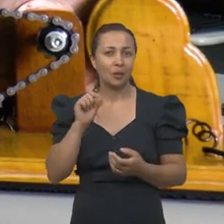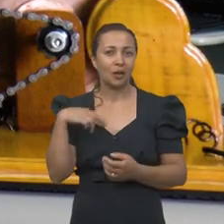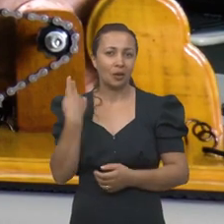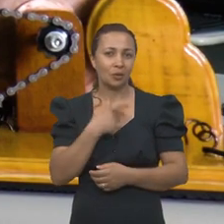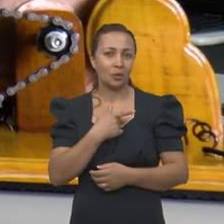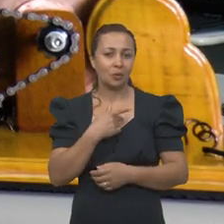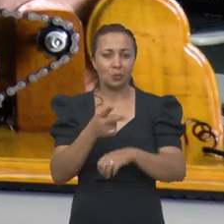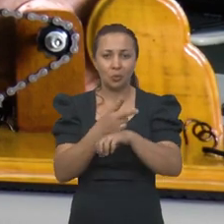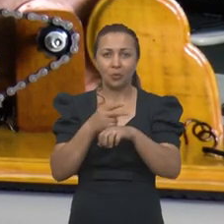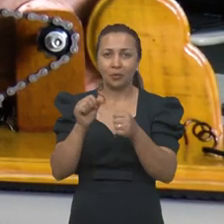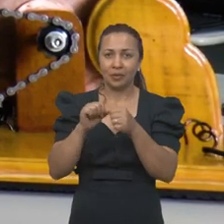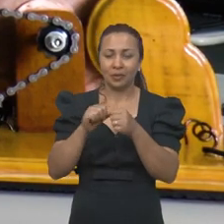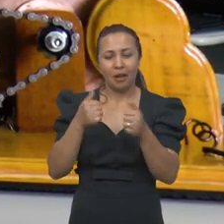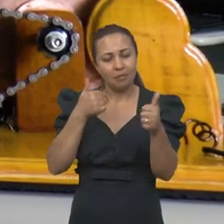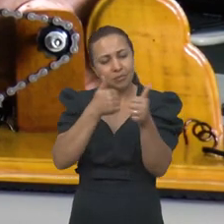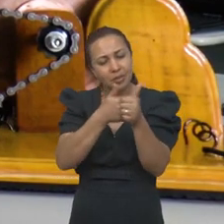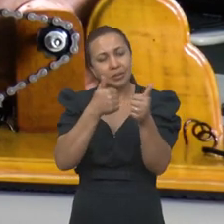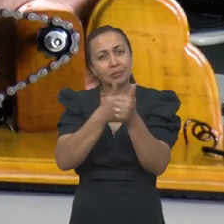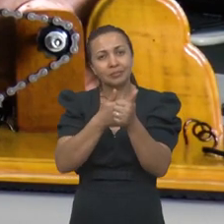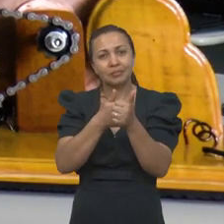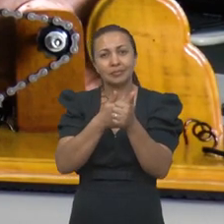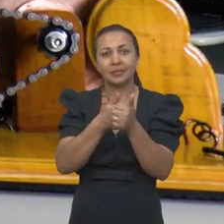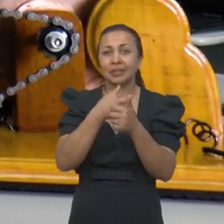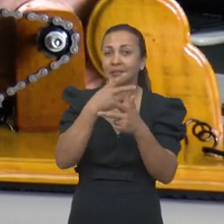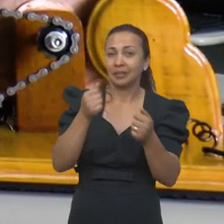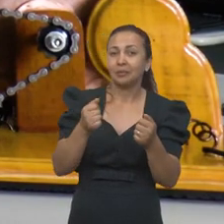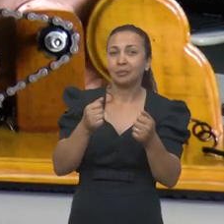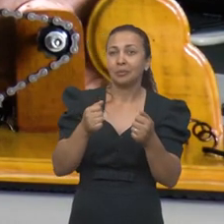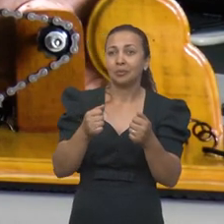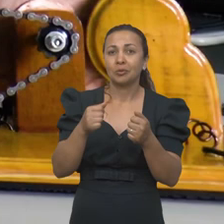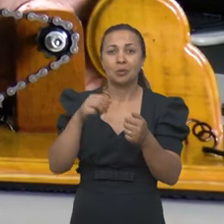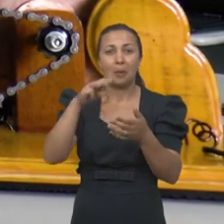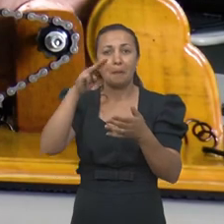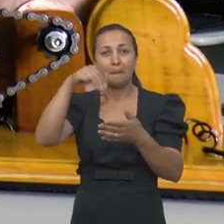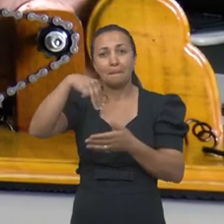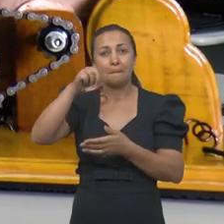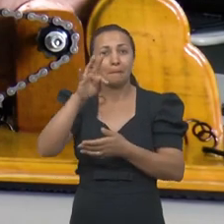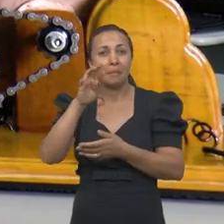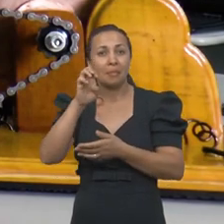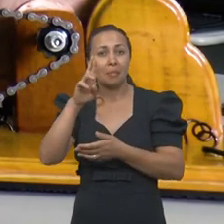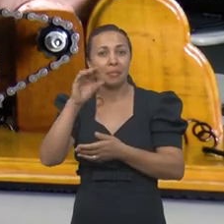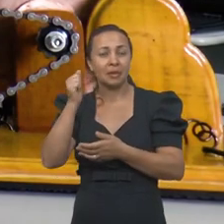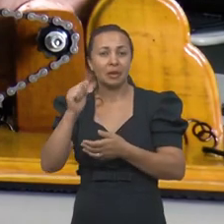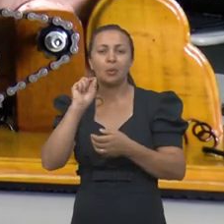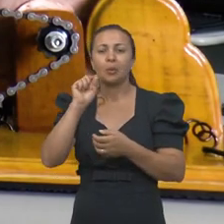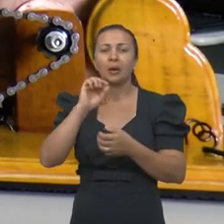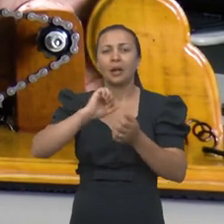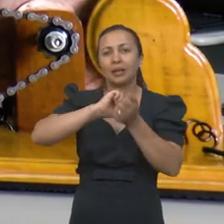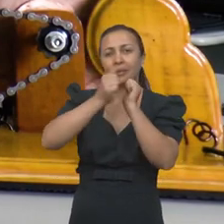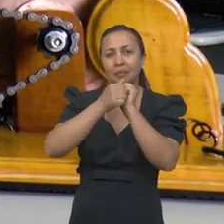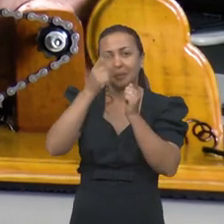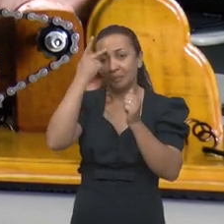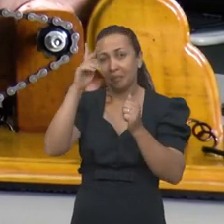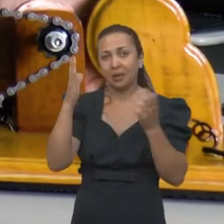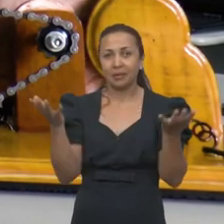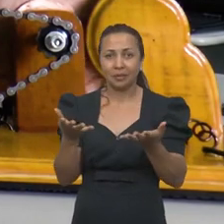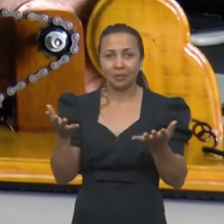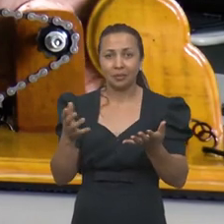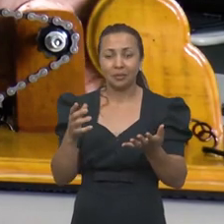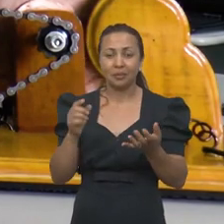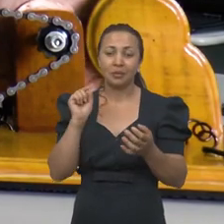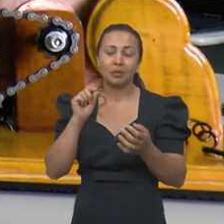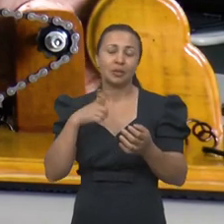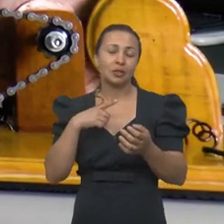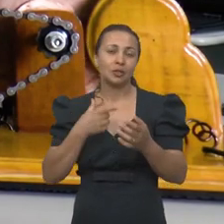Então o que a gente tenta é aproximar em termos de materiais, o que a gente consegue adaptar para agora, o mais próximo do que o